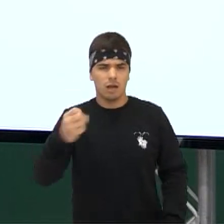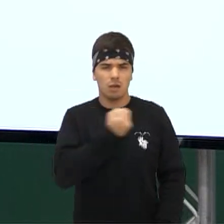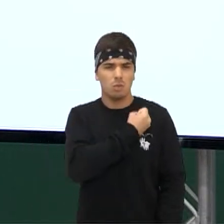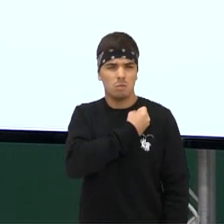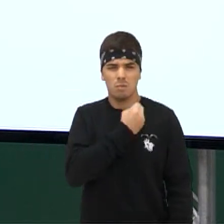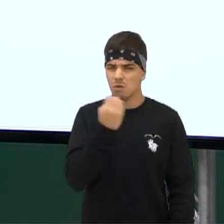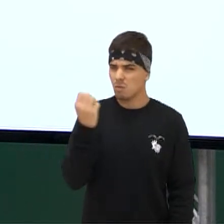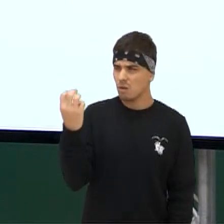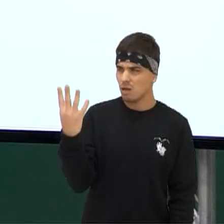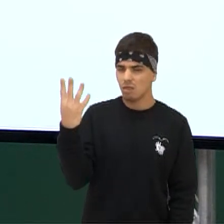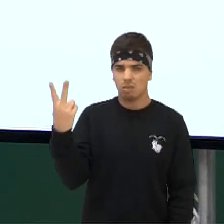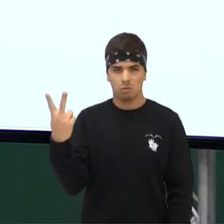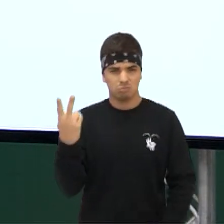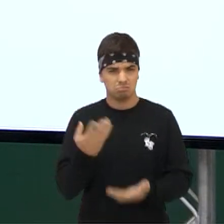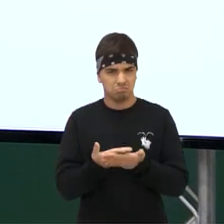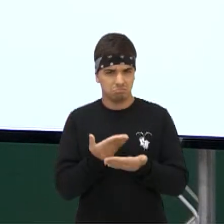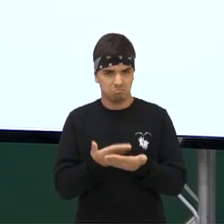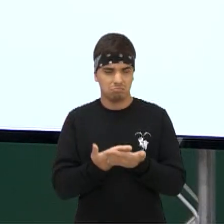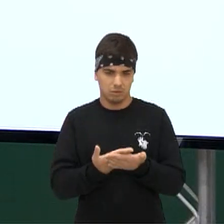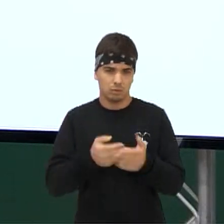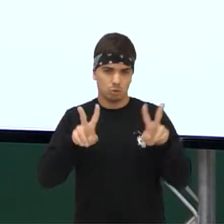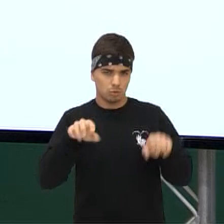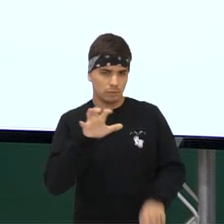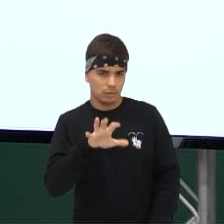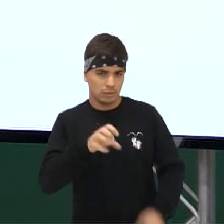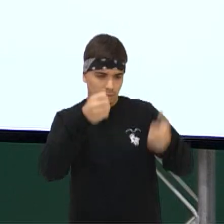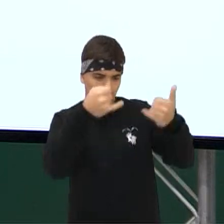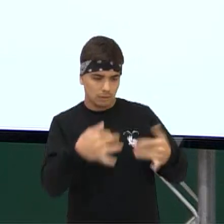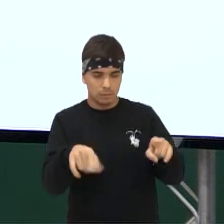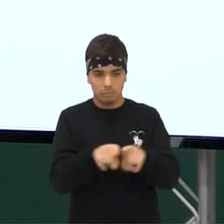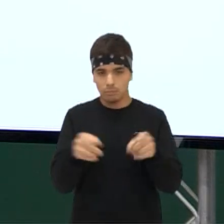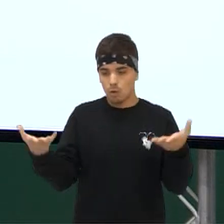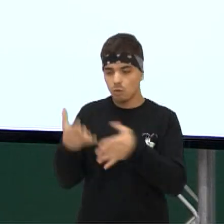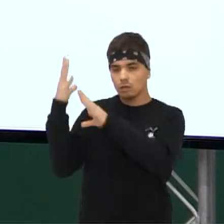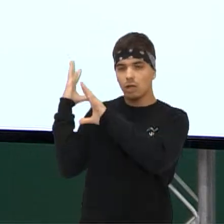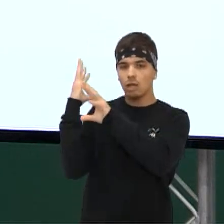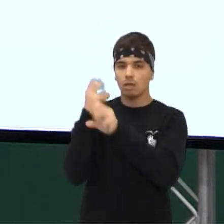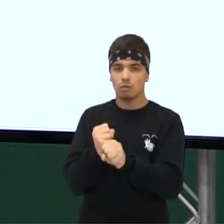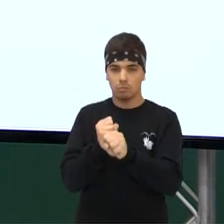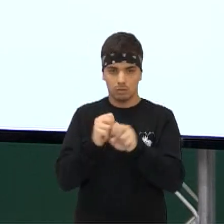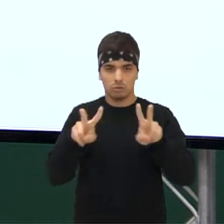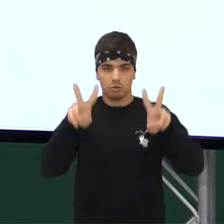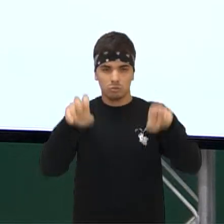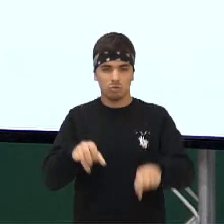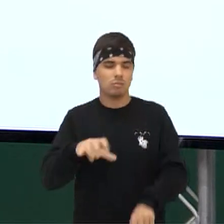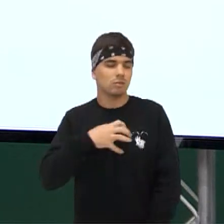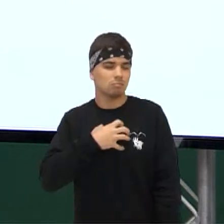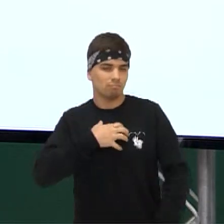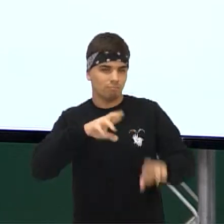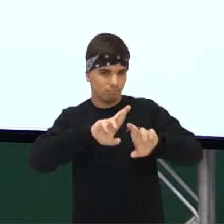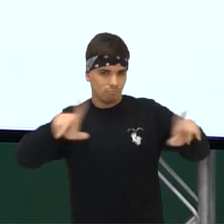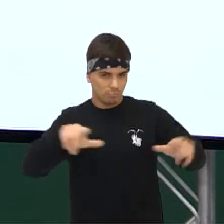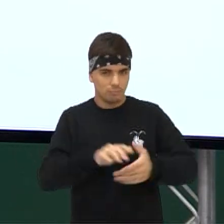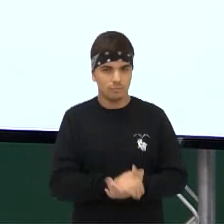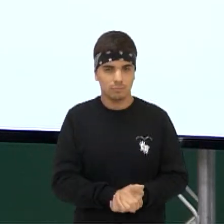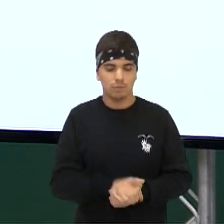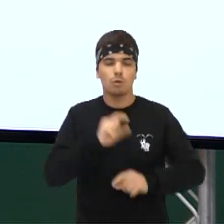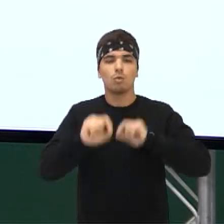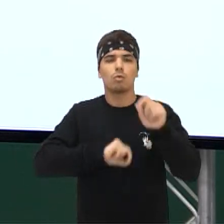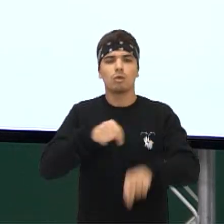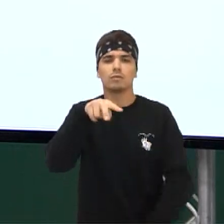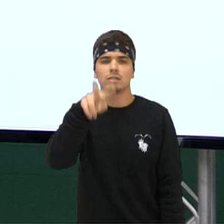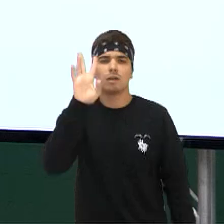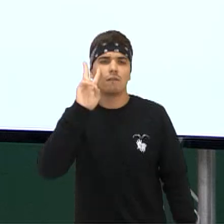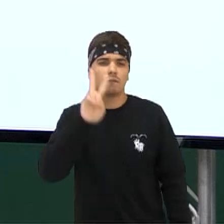42 em diante praticamente estamos falando sobre energia mecânica e hoje nós vamos fazer uma retomada com um jeito diferente bem, o que vocês